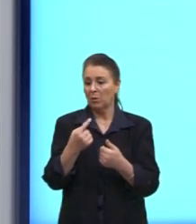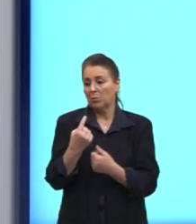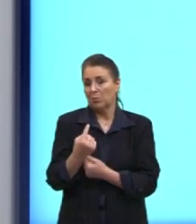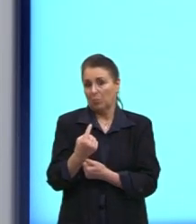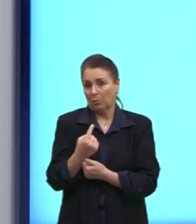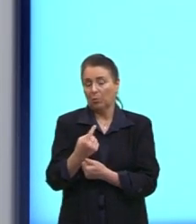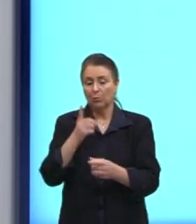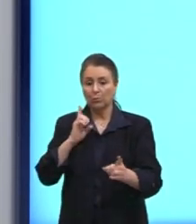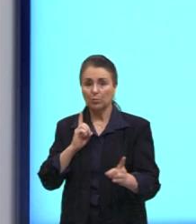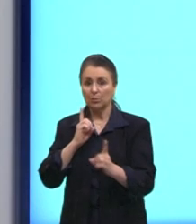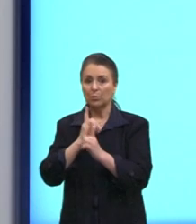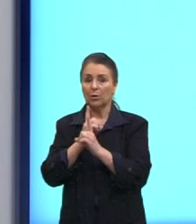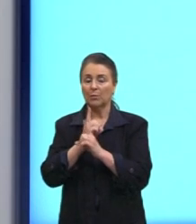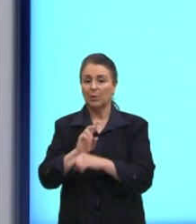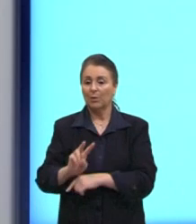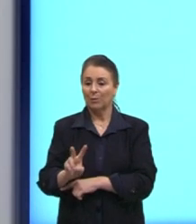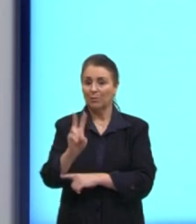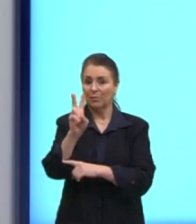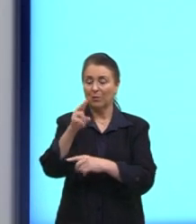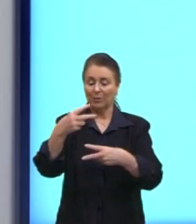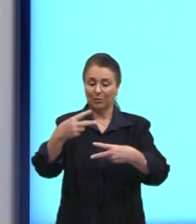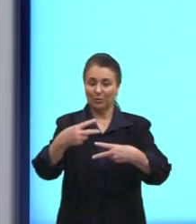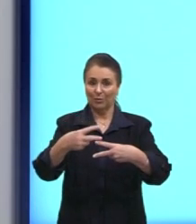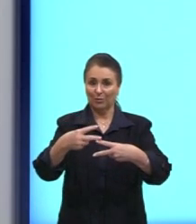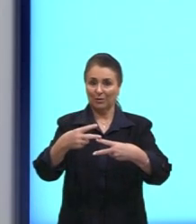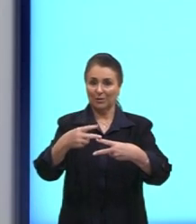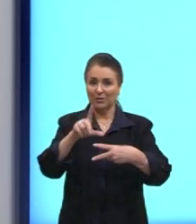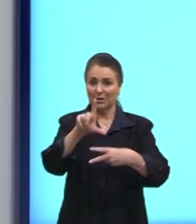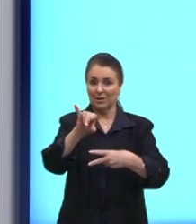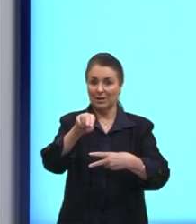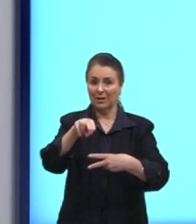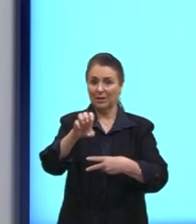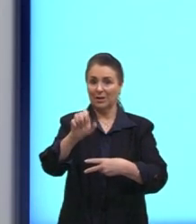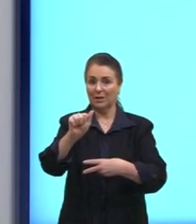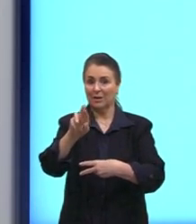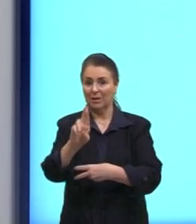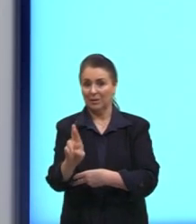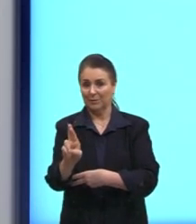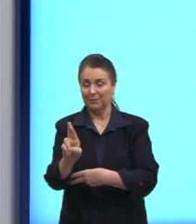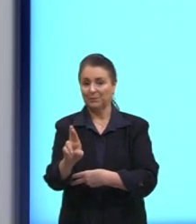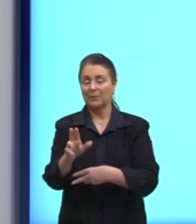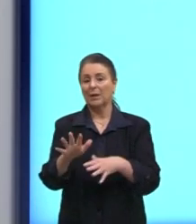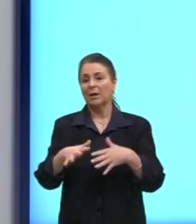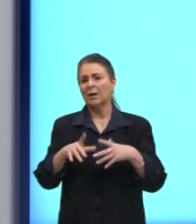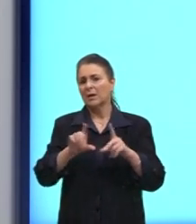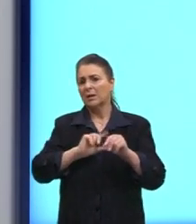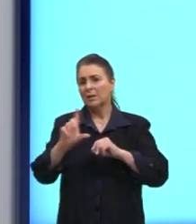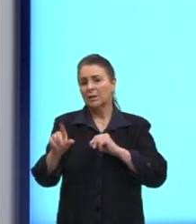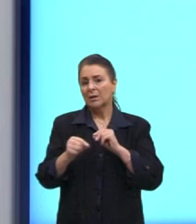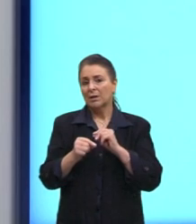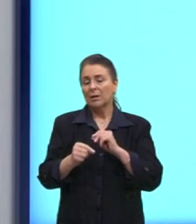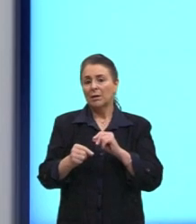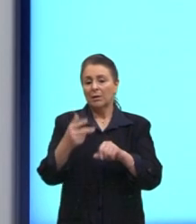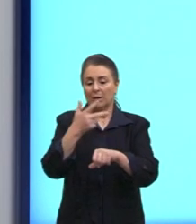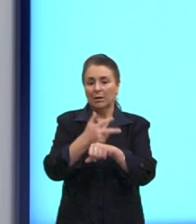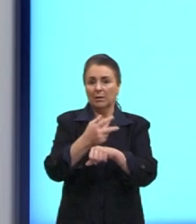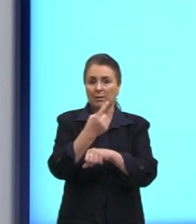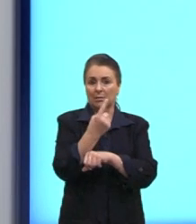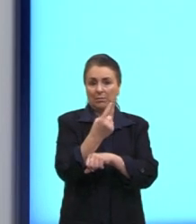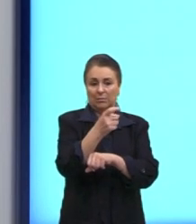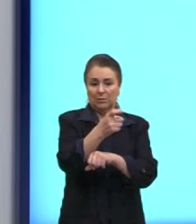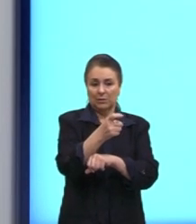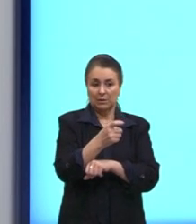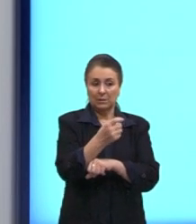chegar no mesmo valor para o coeficiente linear. Aqui, eu escolhi, então, o ponto da câmera 1. O x